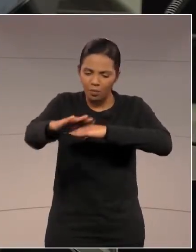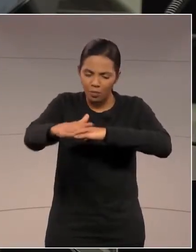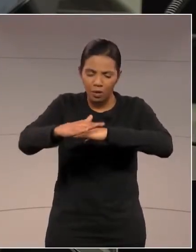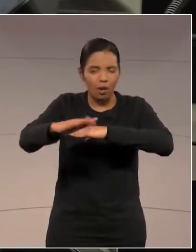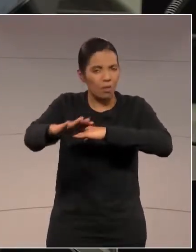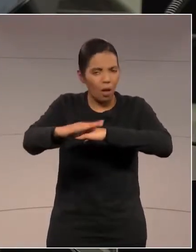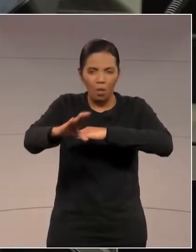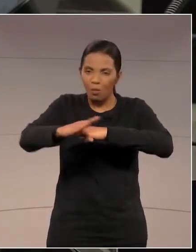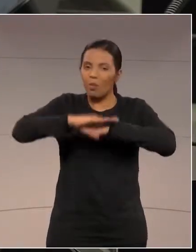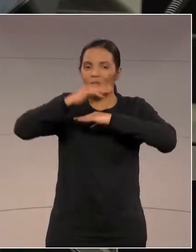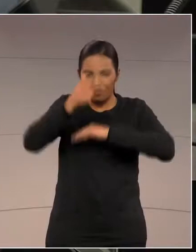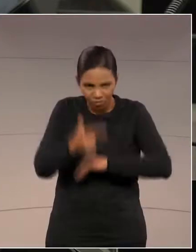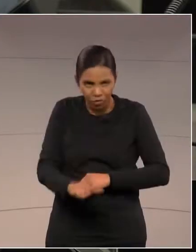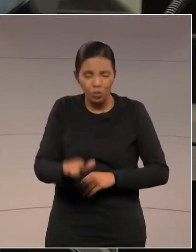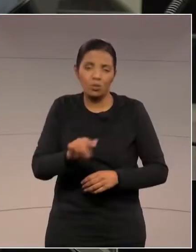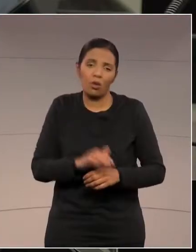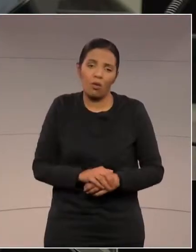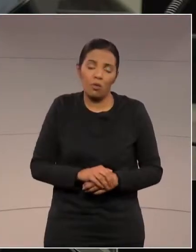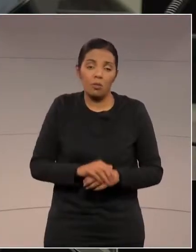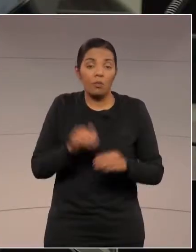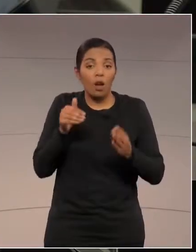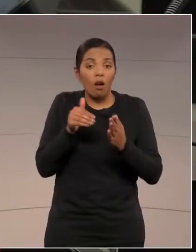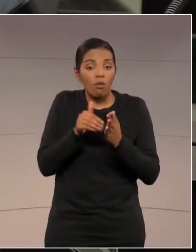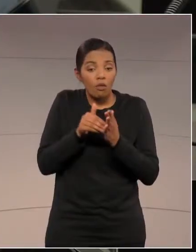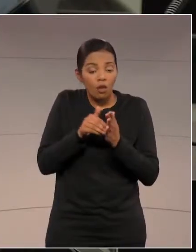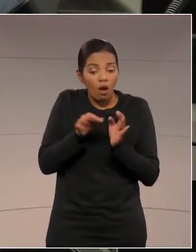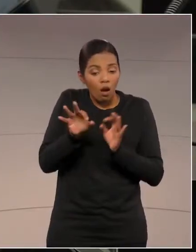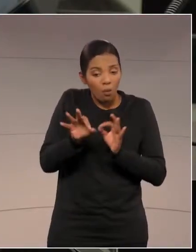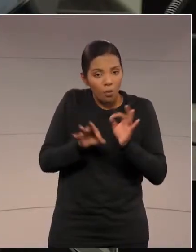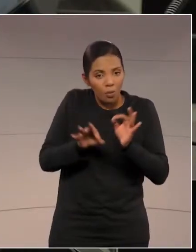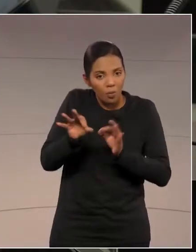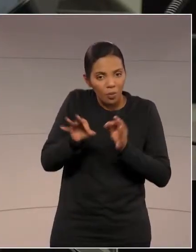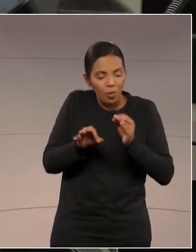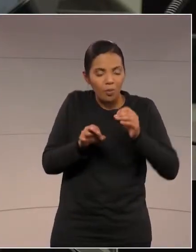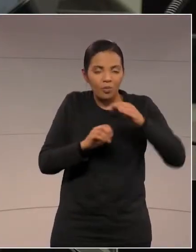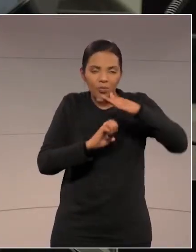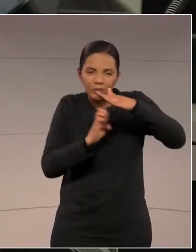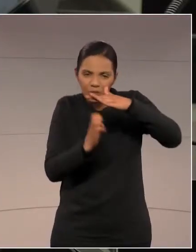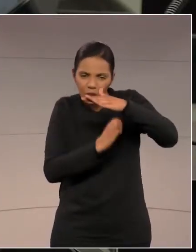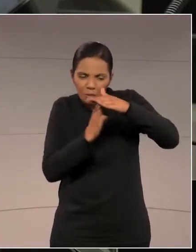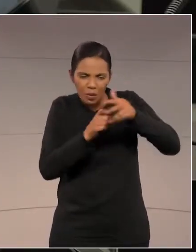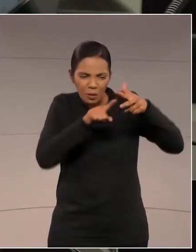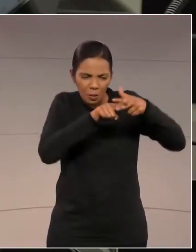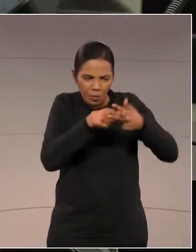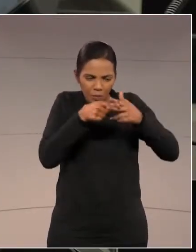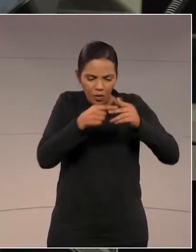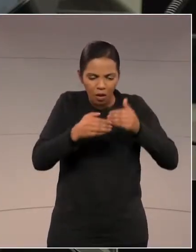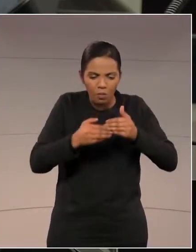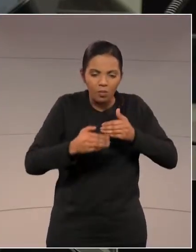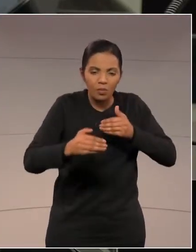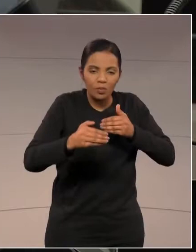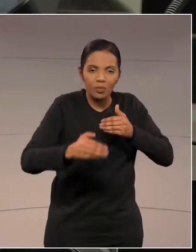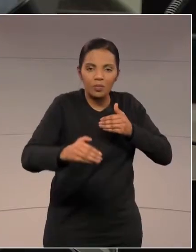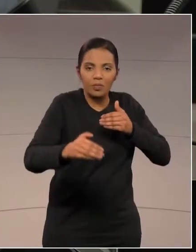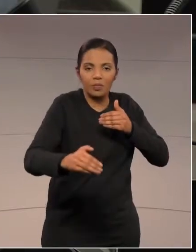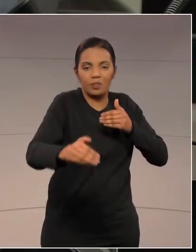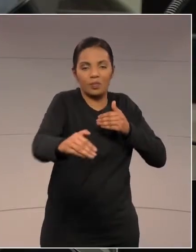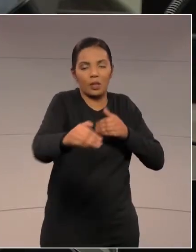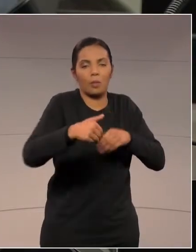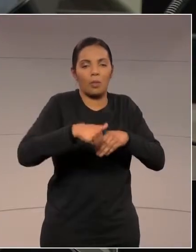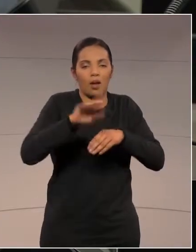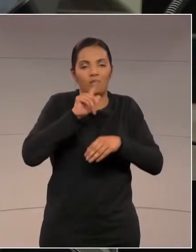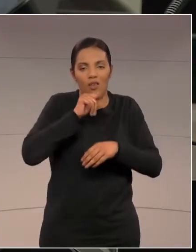até que se faça esse projeto de engorda da praia. Então, isso é um trabalho